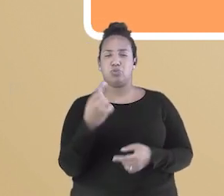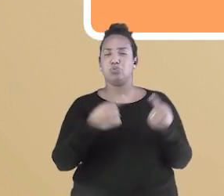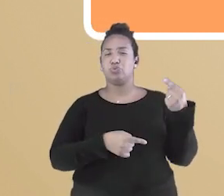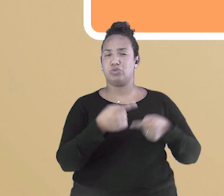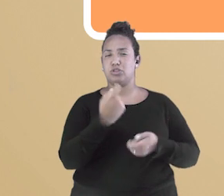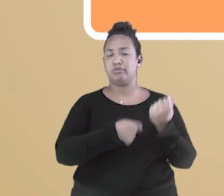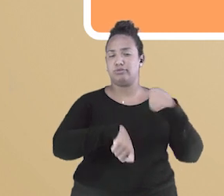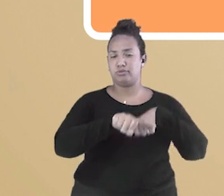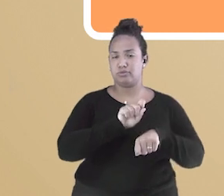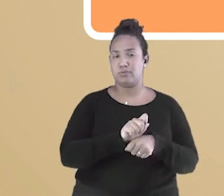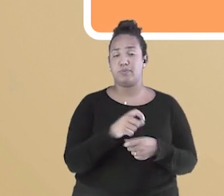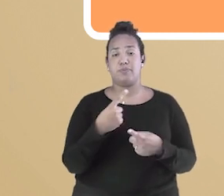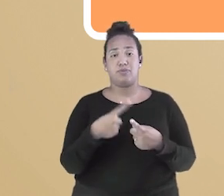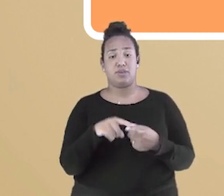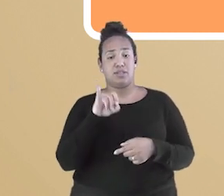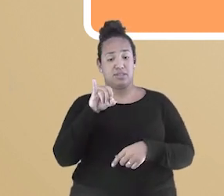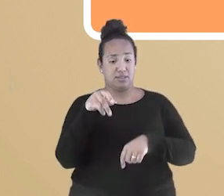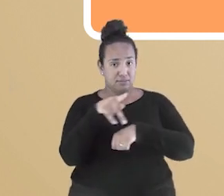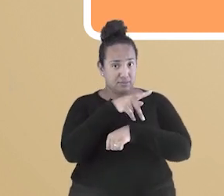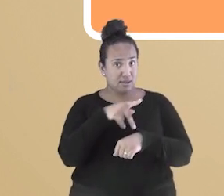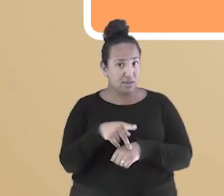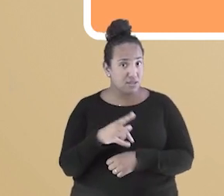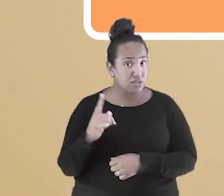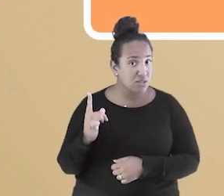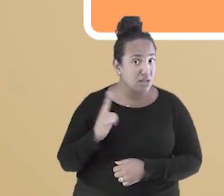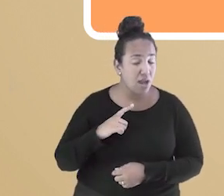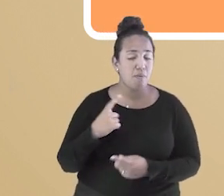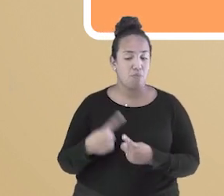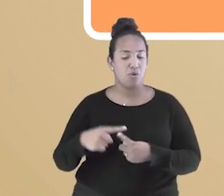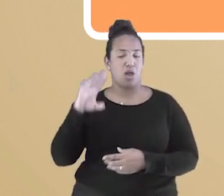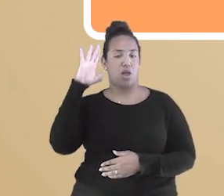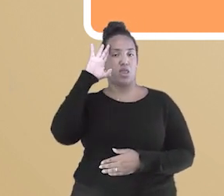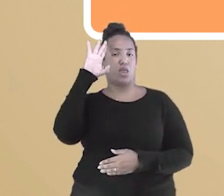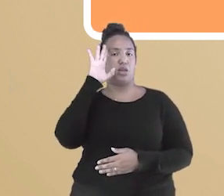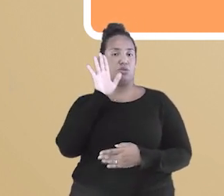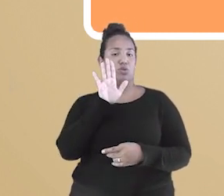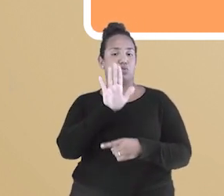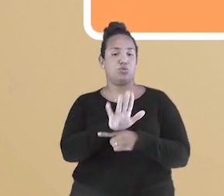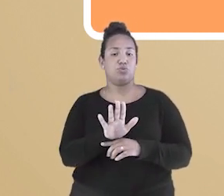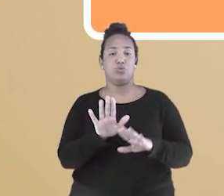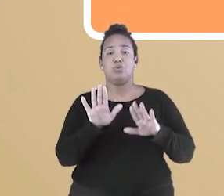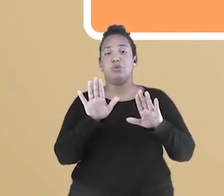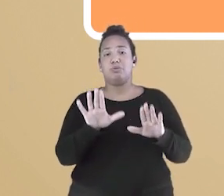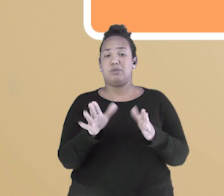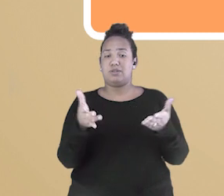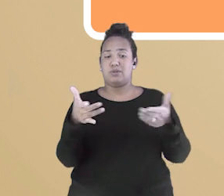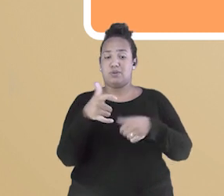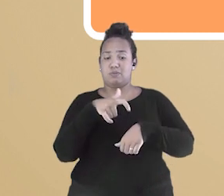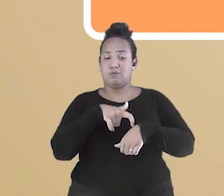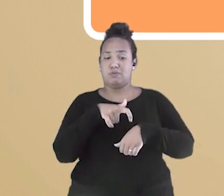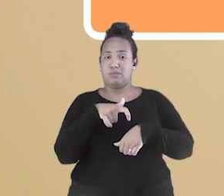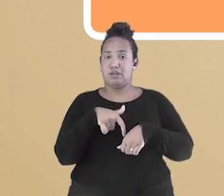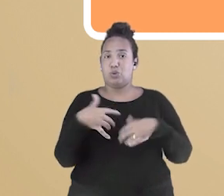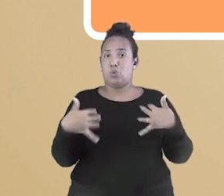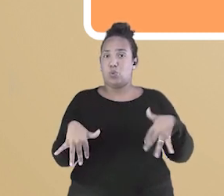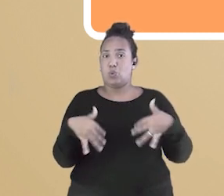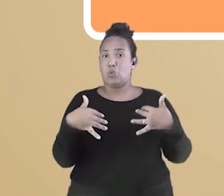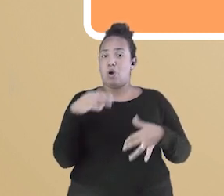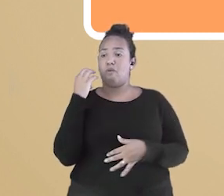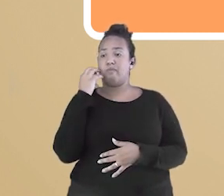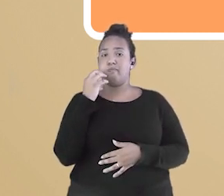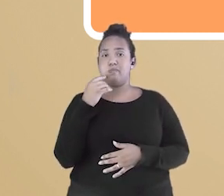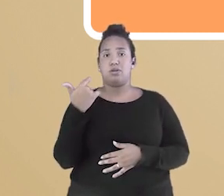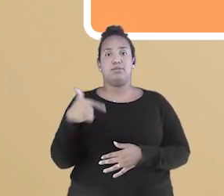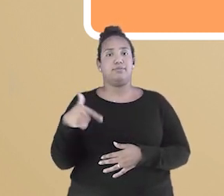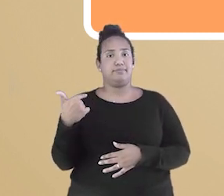era por conta da bravura deles. Porém, o cenário era delicado para Dom Pedro II. A maior parte do exército